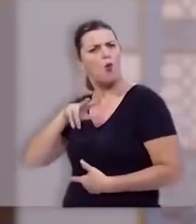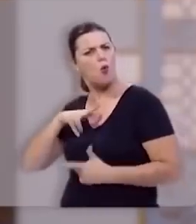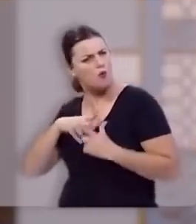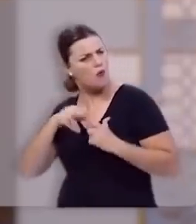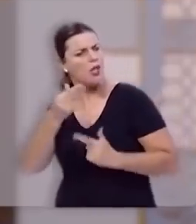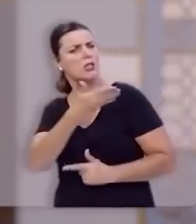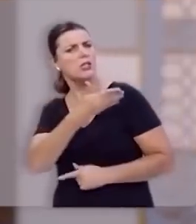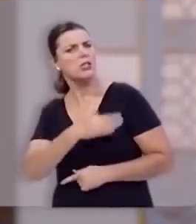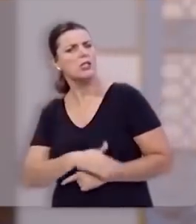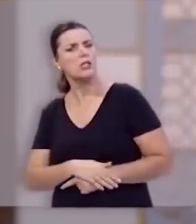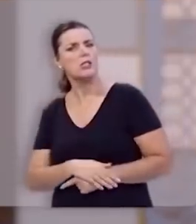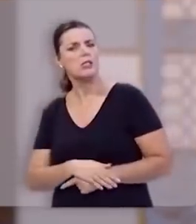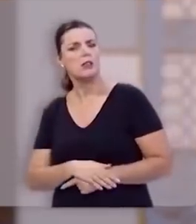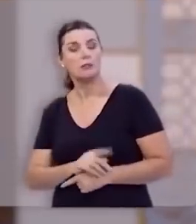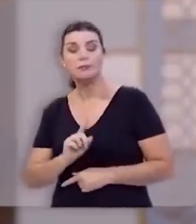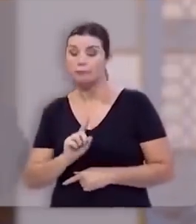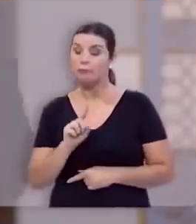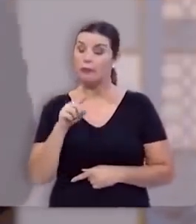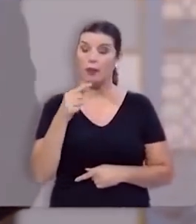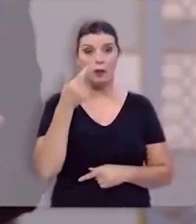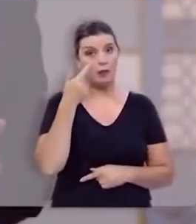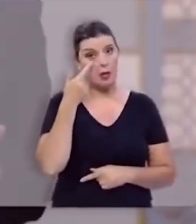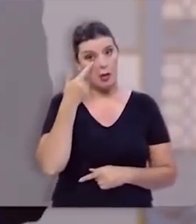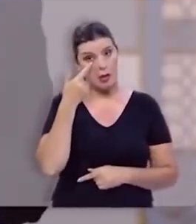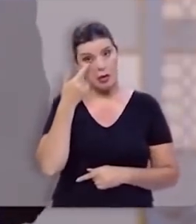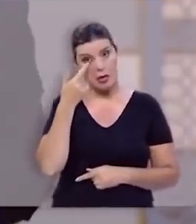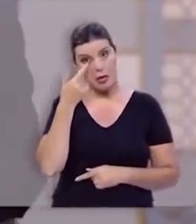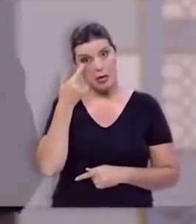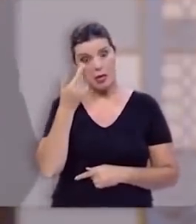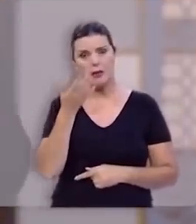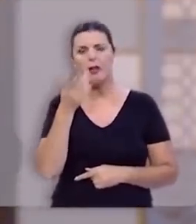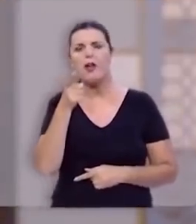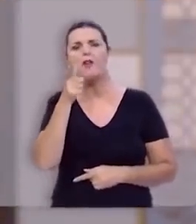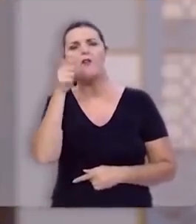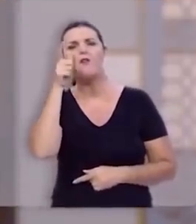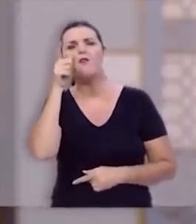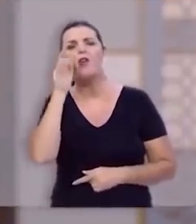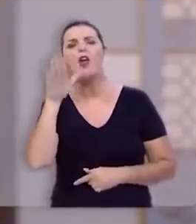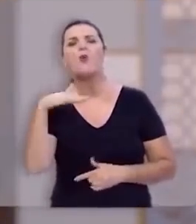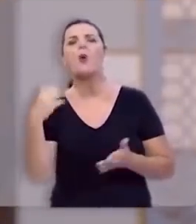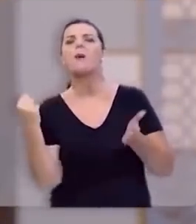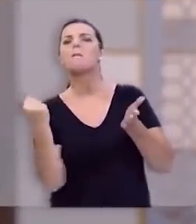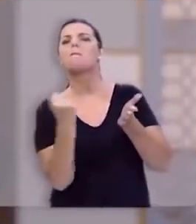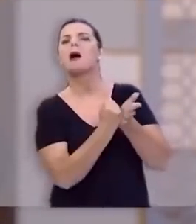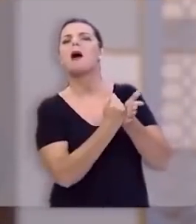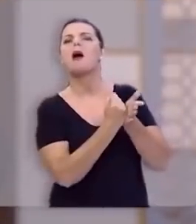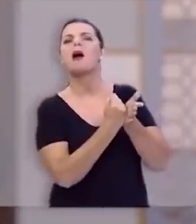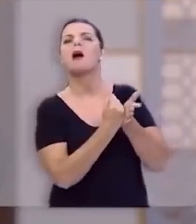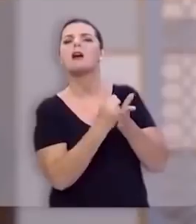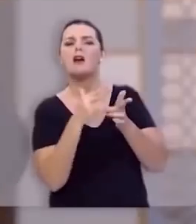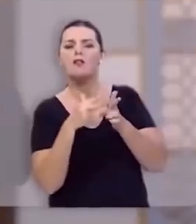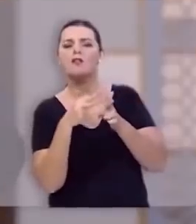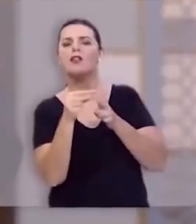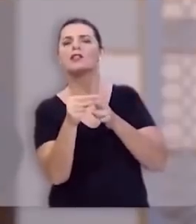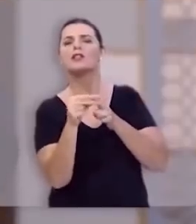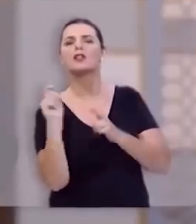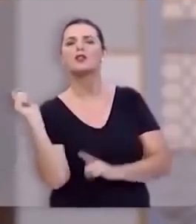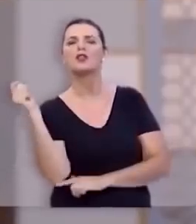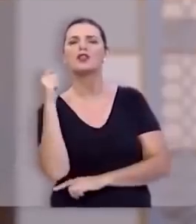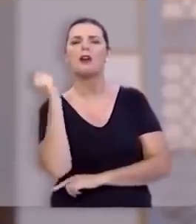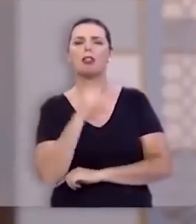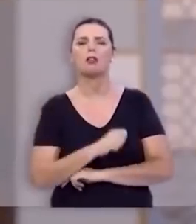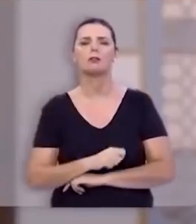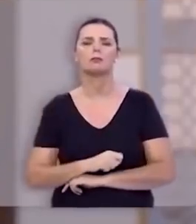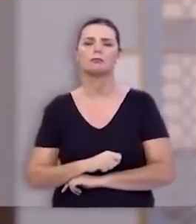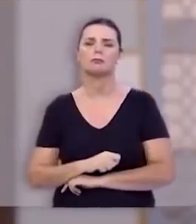vencê-lo. Então, à luz disto, queremos ver aqui quais são as marcas de um vencedor de gigantes.